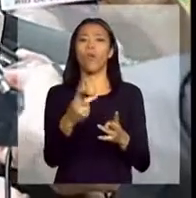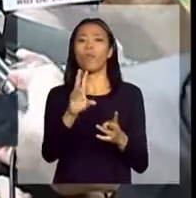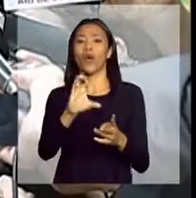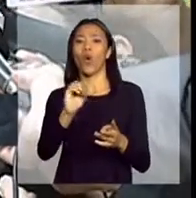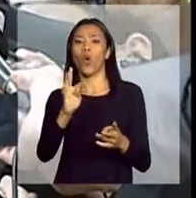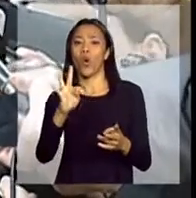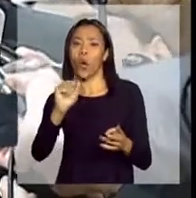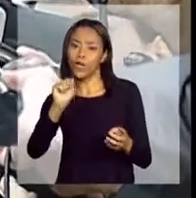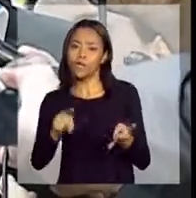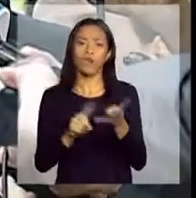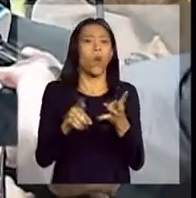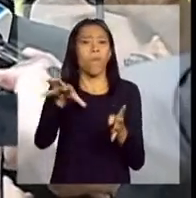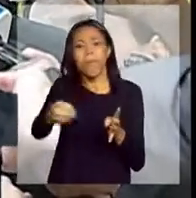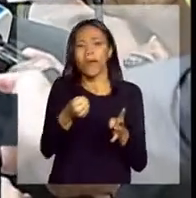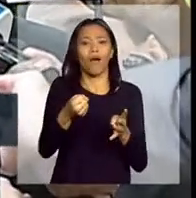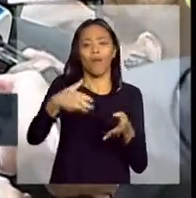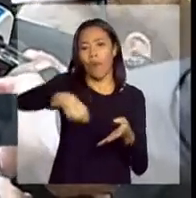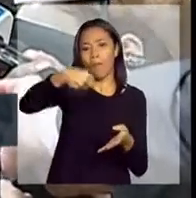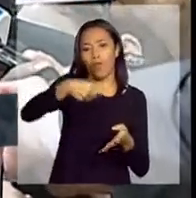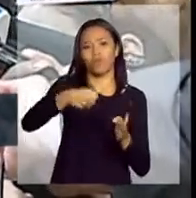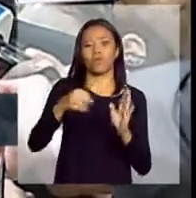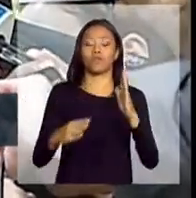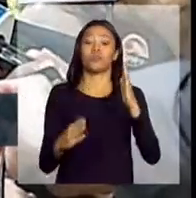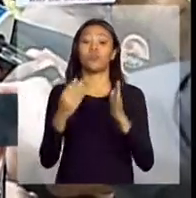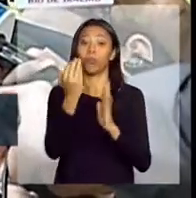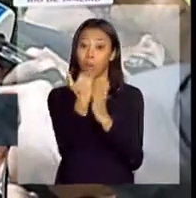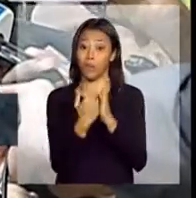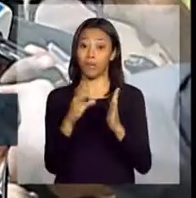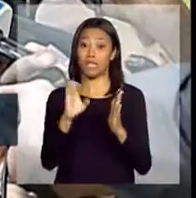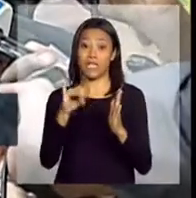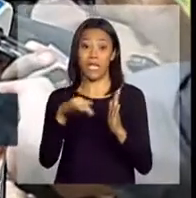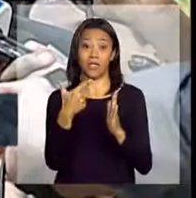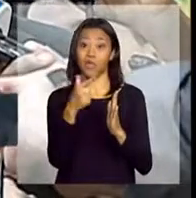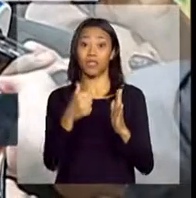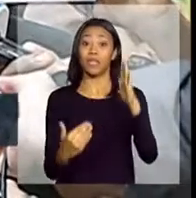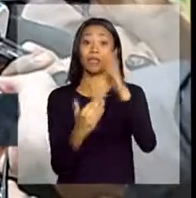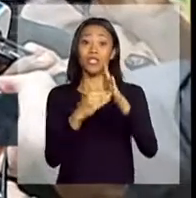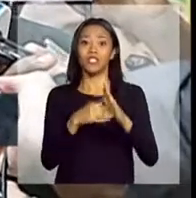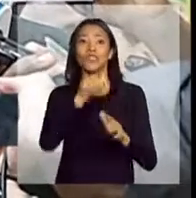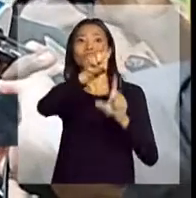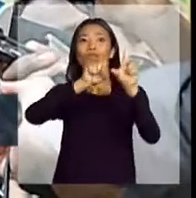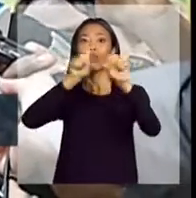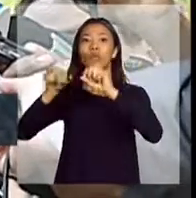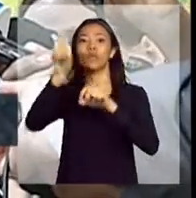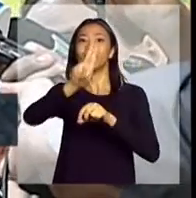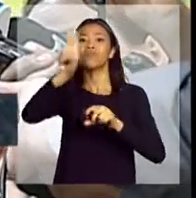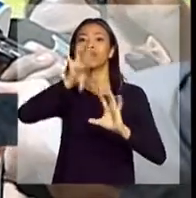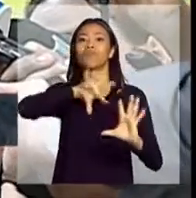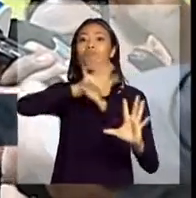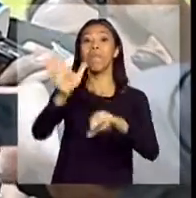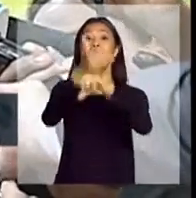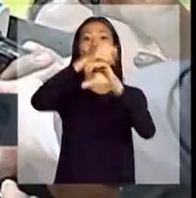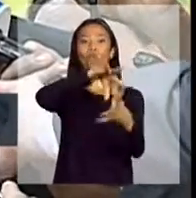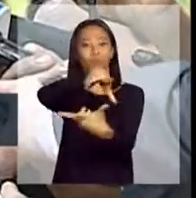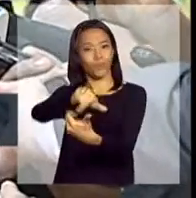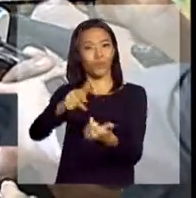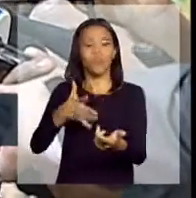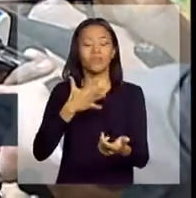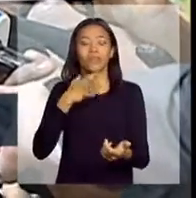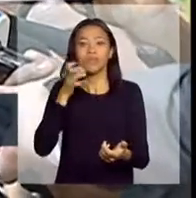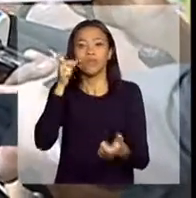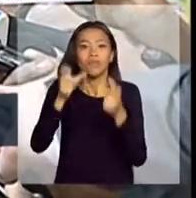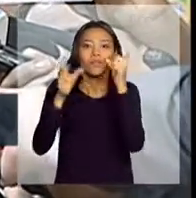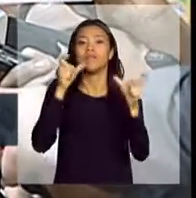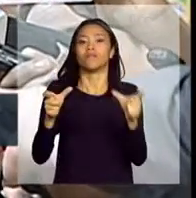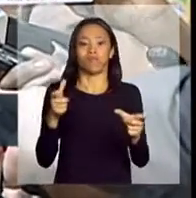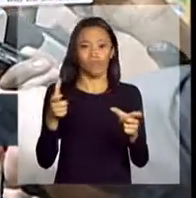cotas, pode pegar uma bolsa do Ciências Sem Fronteiras e estudar nas melhores universidades do mundo. Então, tudo isso gerou também um desejo. E